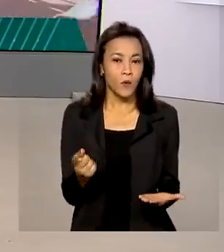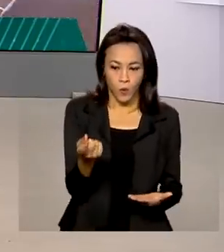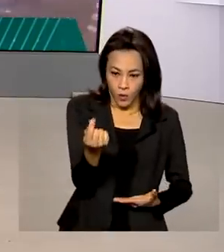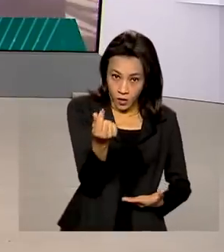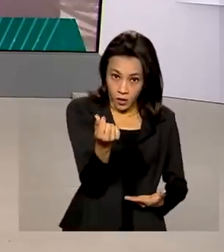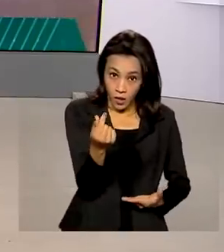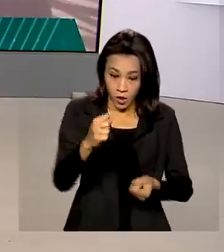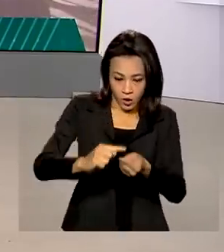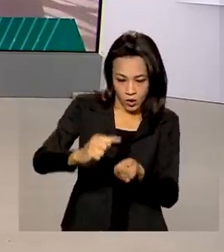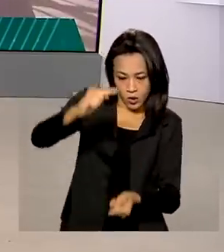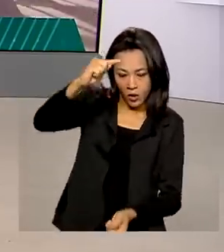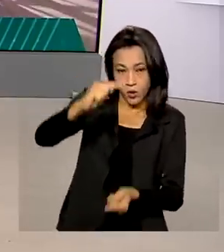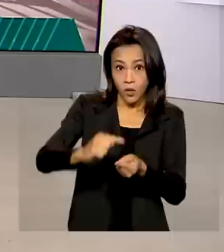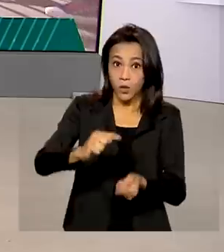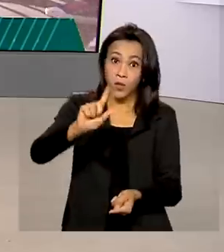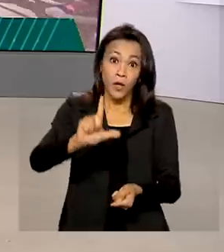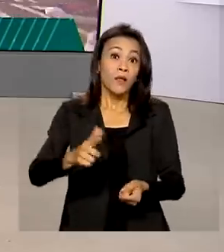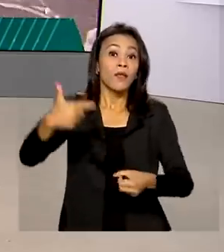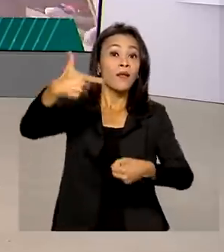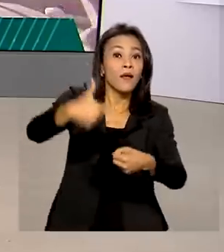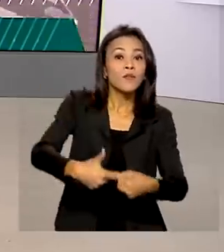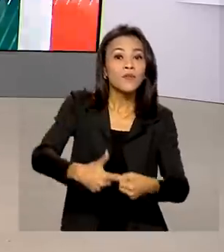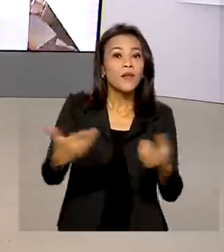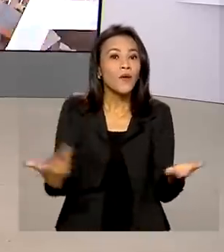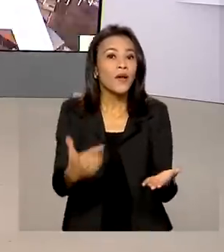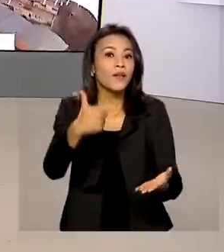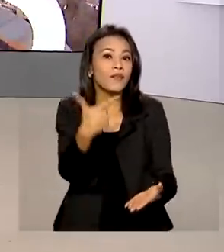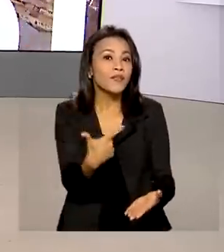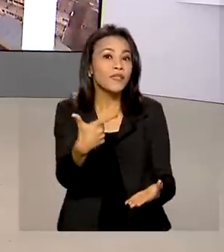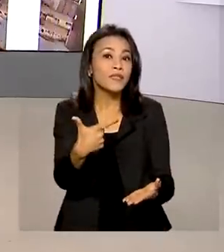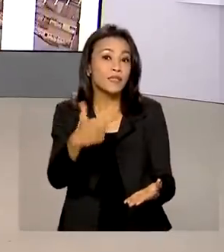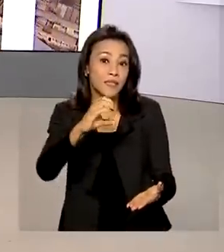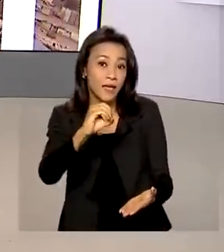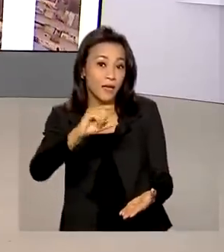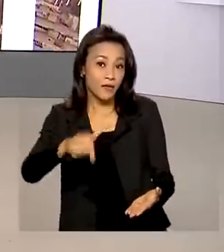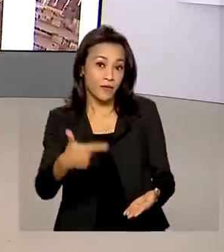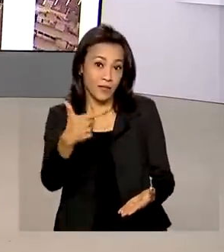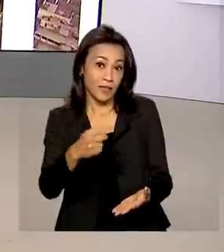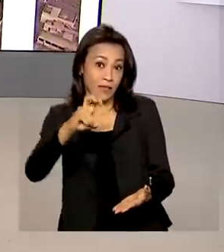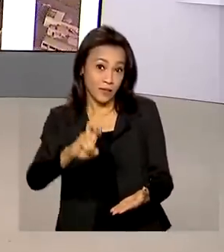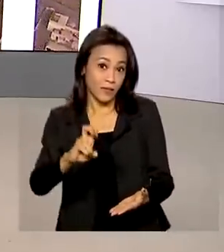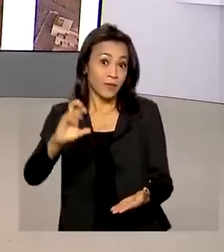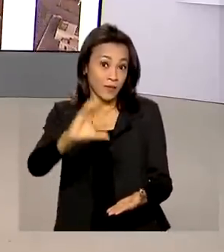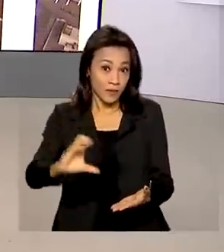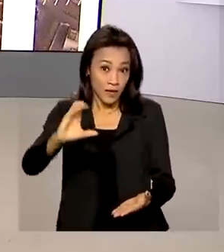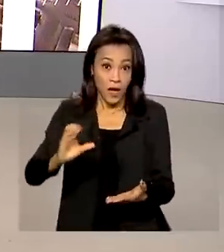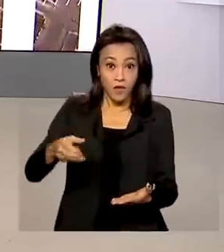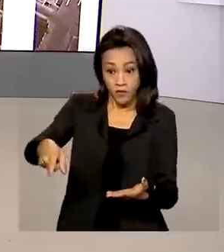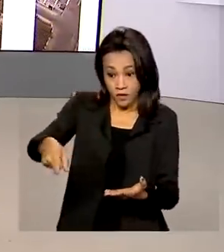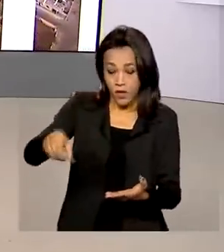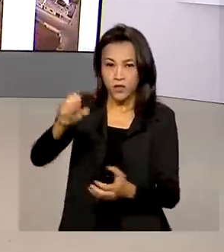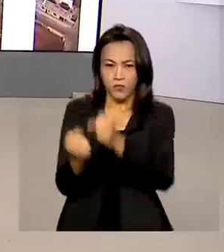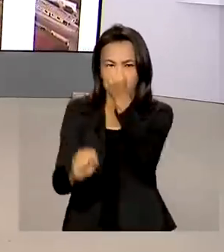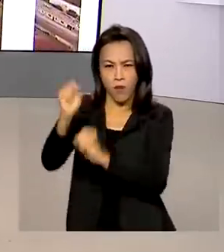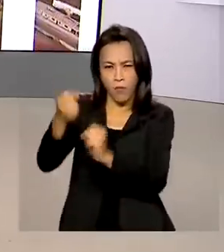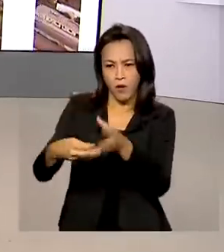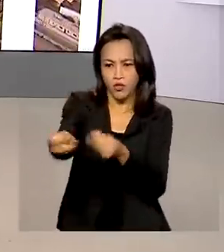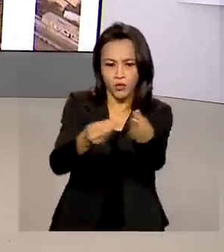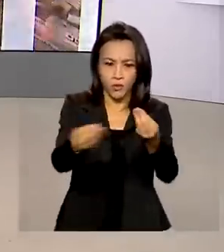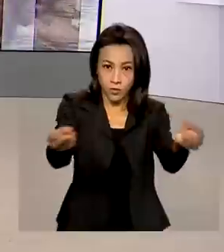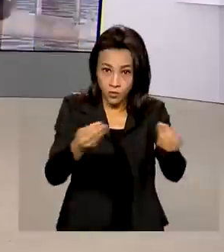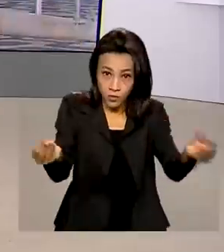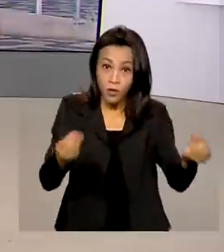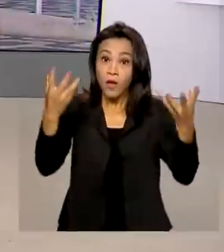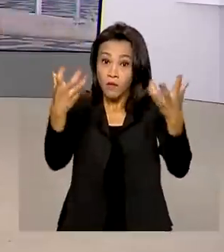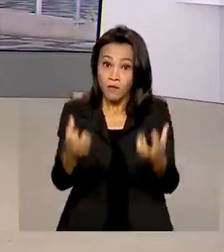litro da gasolina fica 25 centavos mais barato nas distribuidoras. Vamos ao vivo ao Rio de Janeiro